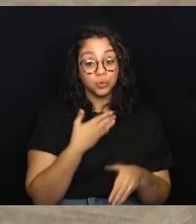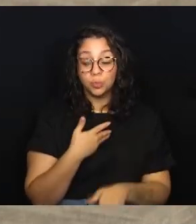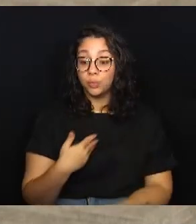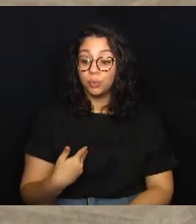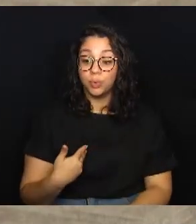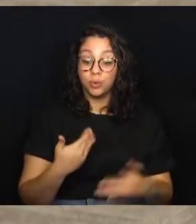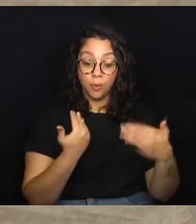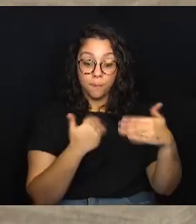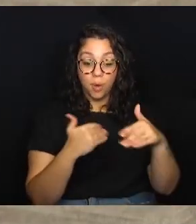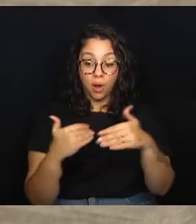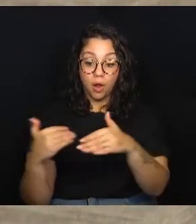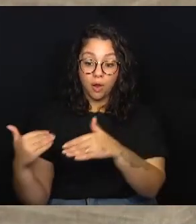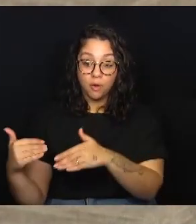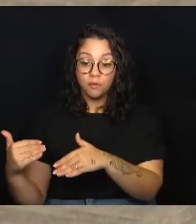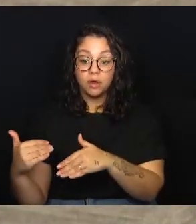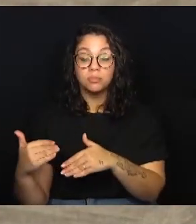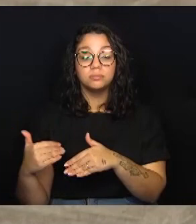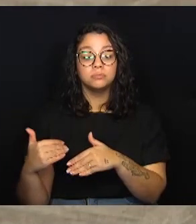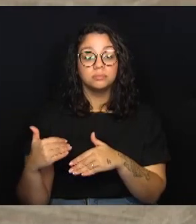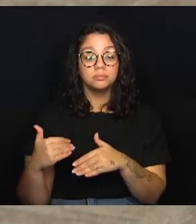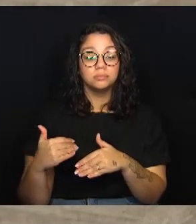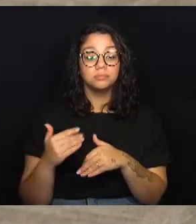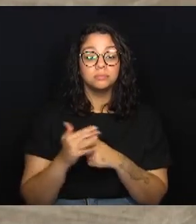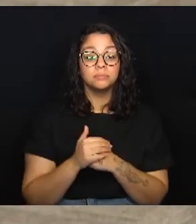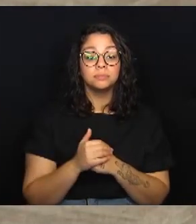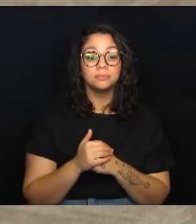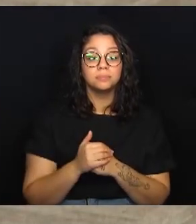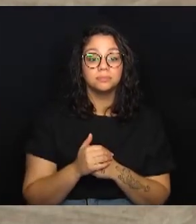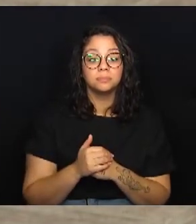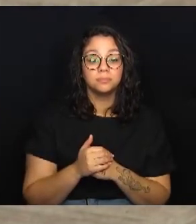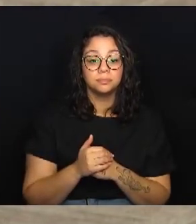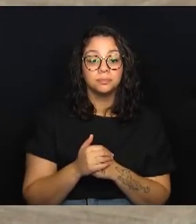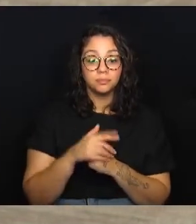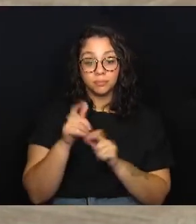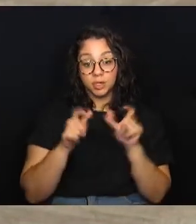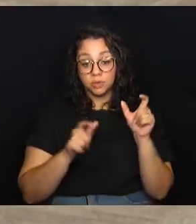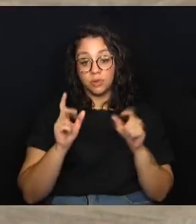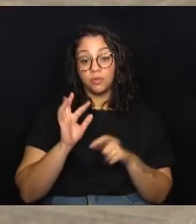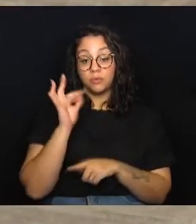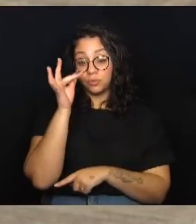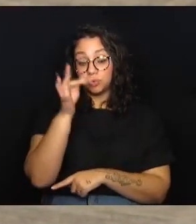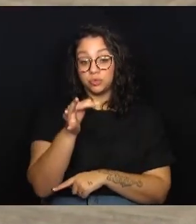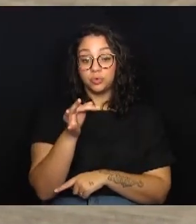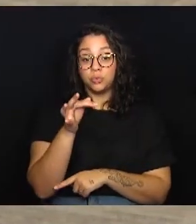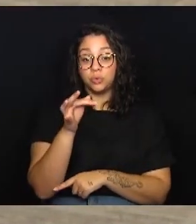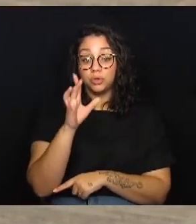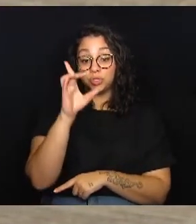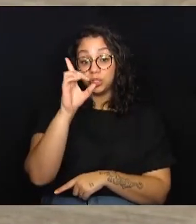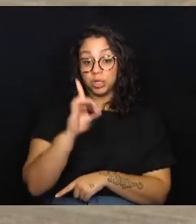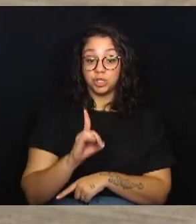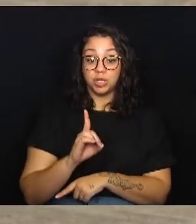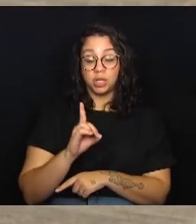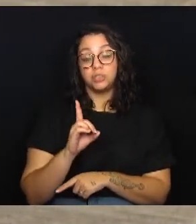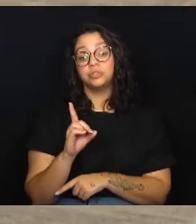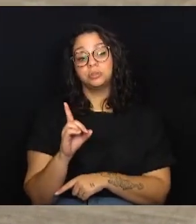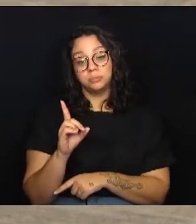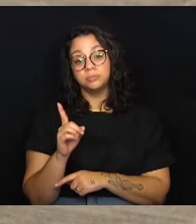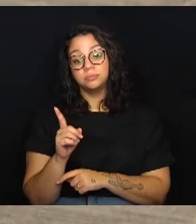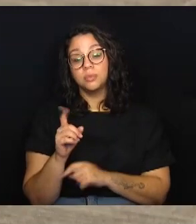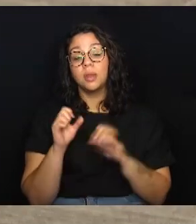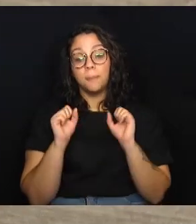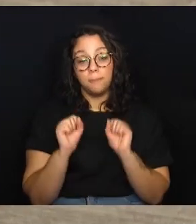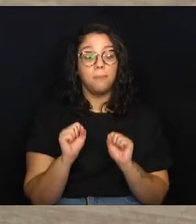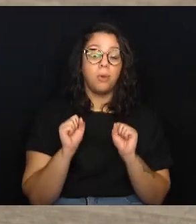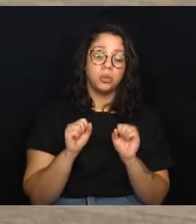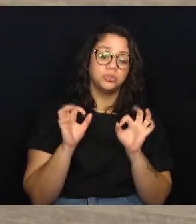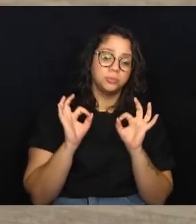através de um concurso público de provas e documentos, onde os dirigentes, futuros dirigentes,